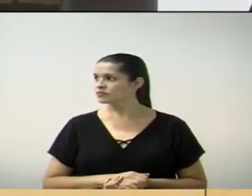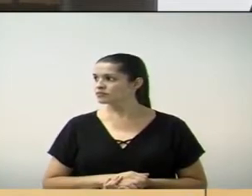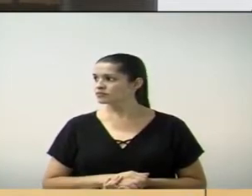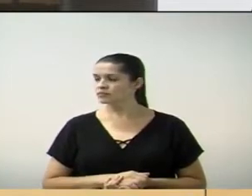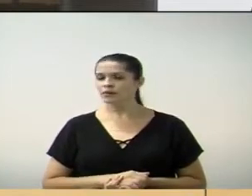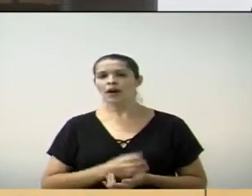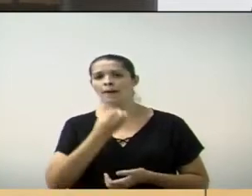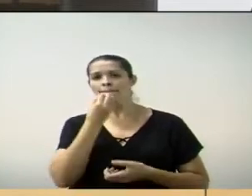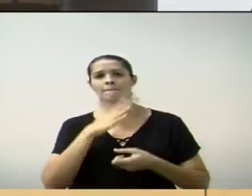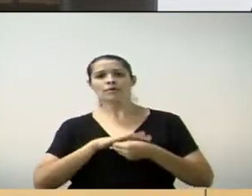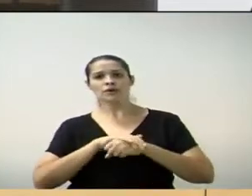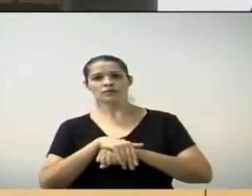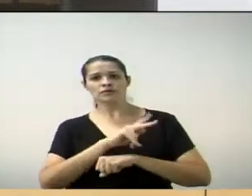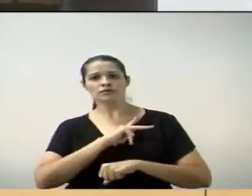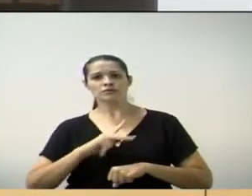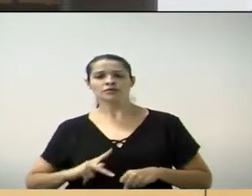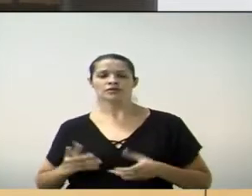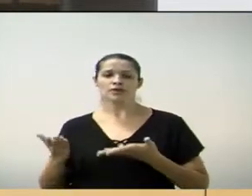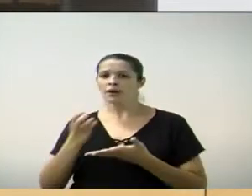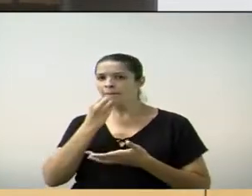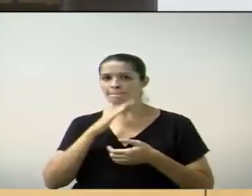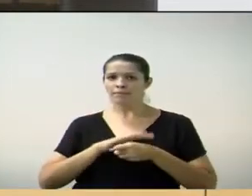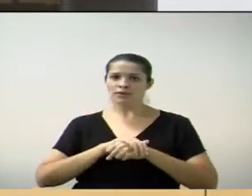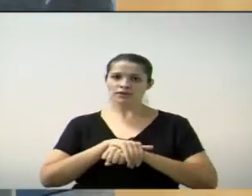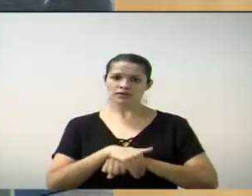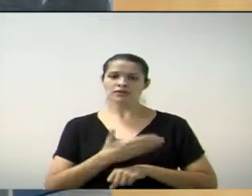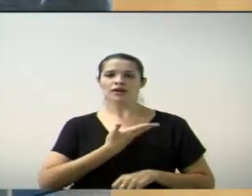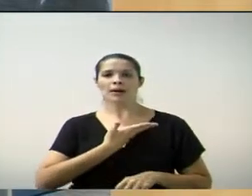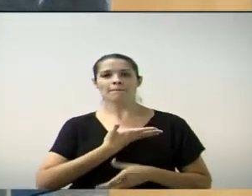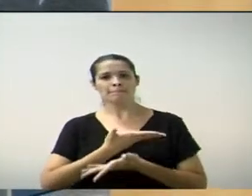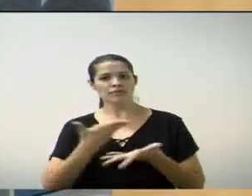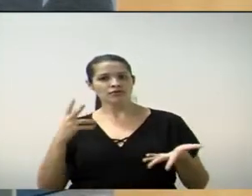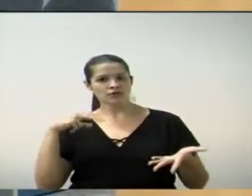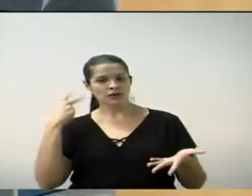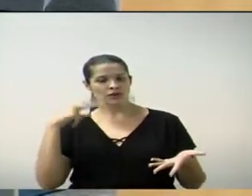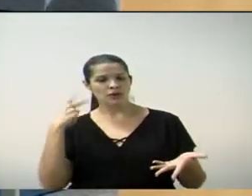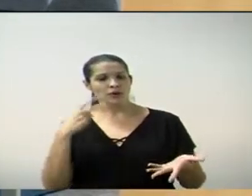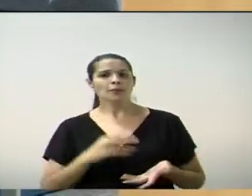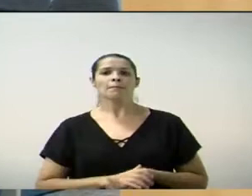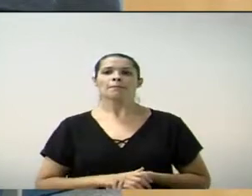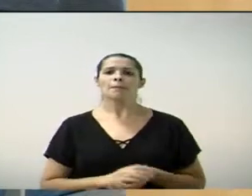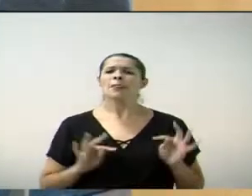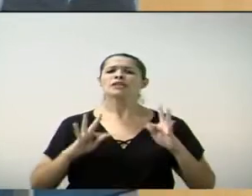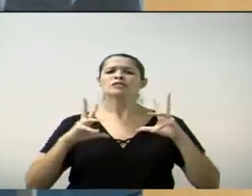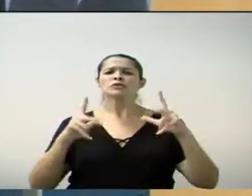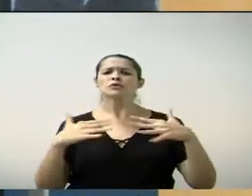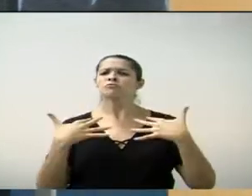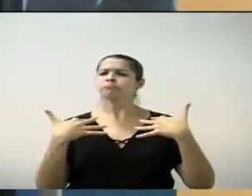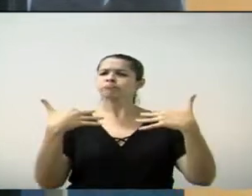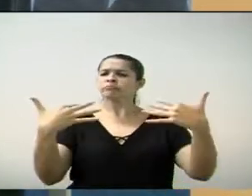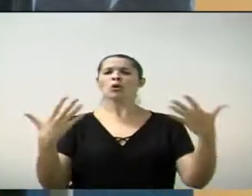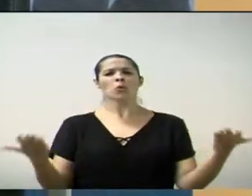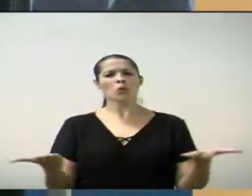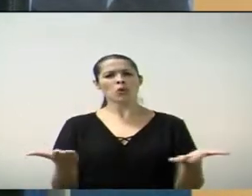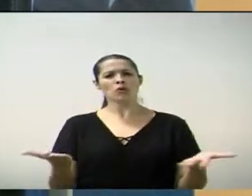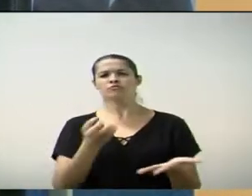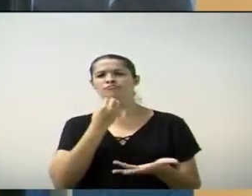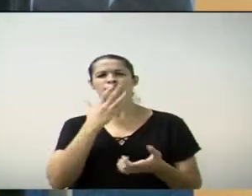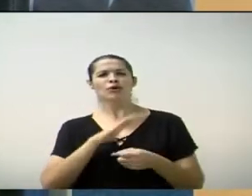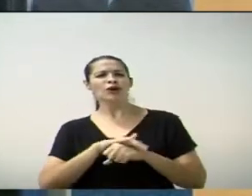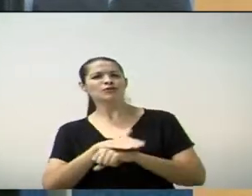Boa noite, senhor presidente. Boa noite, nobres colegas vereadores. Todo o público presente aqui desta casa,